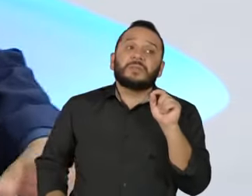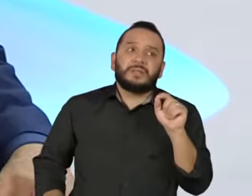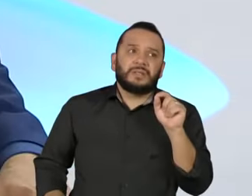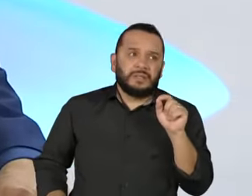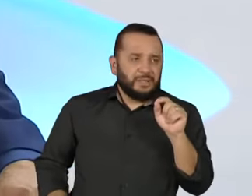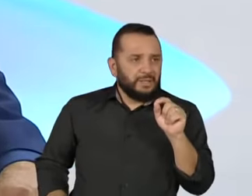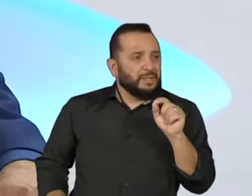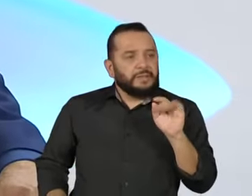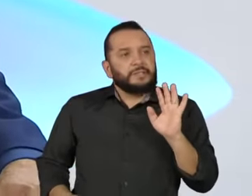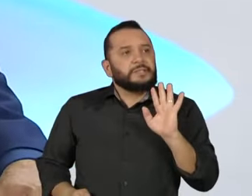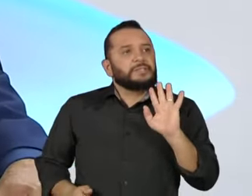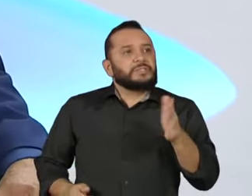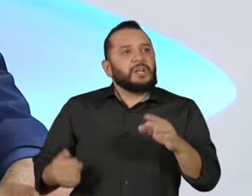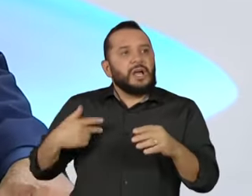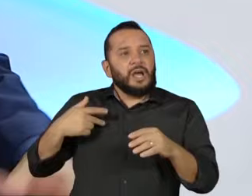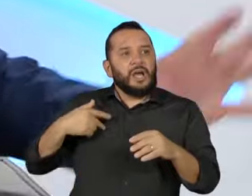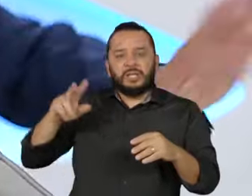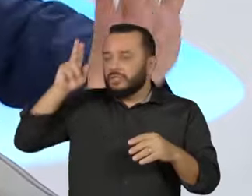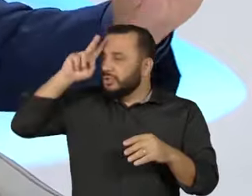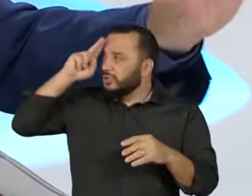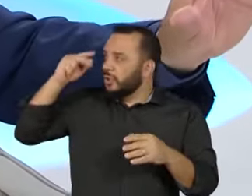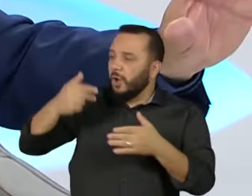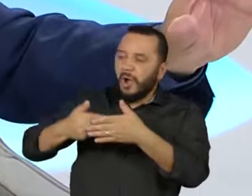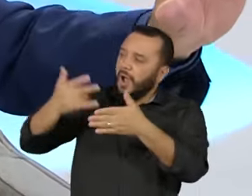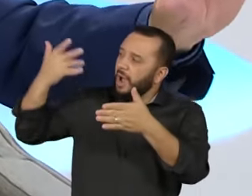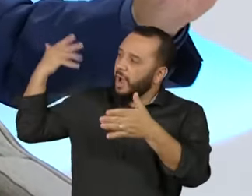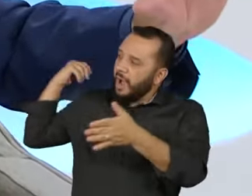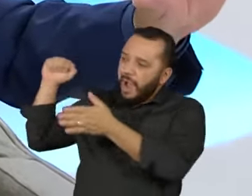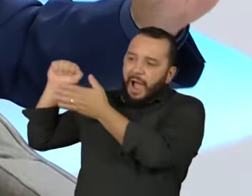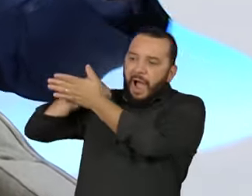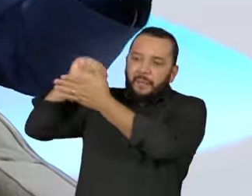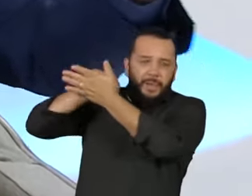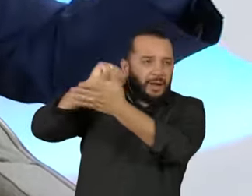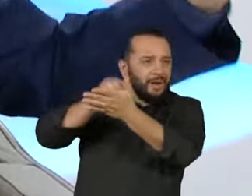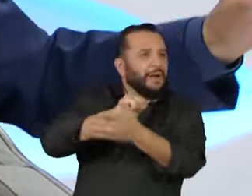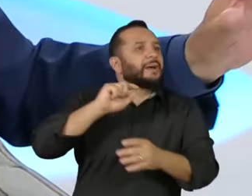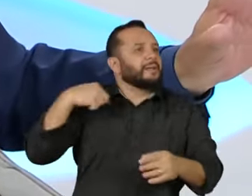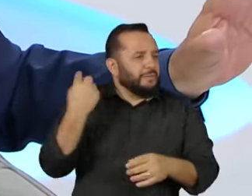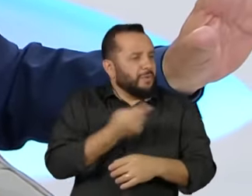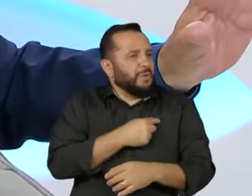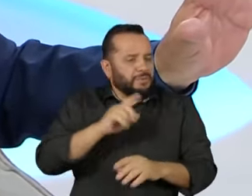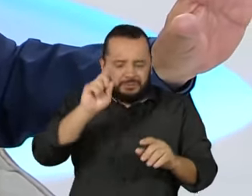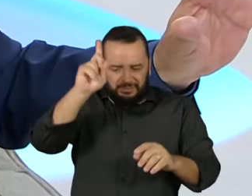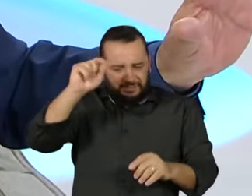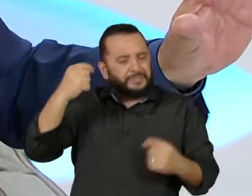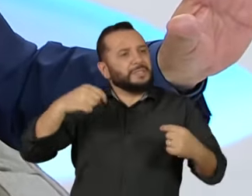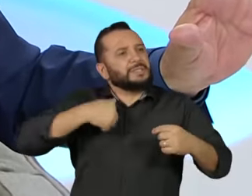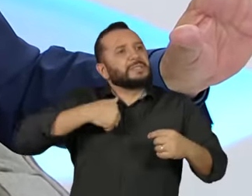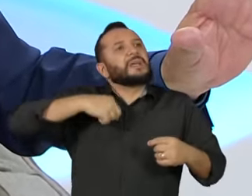aconteceu para chegar ao que chegou. Nós vamos sair disso. Eu acho que nós vamos sair disso.